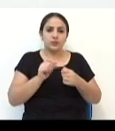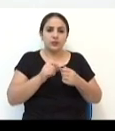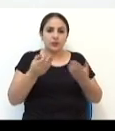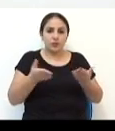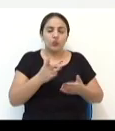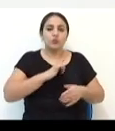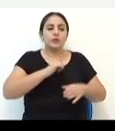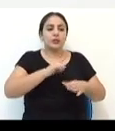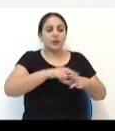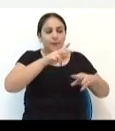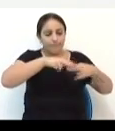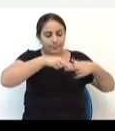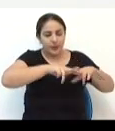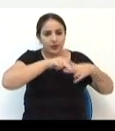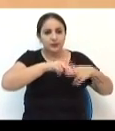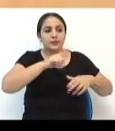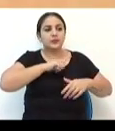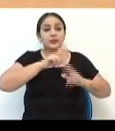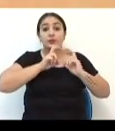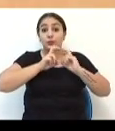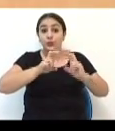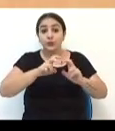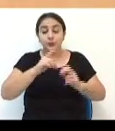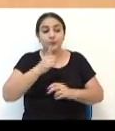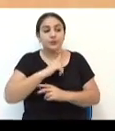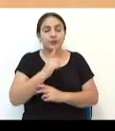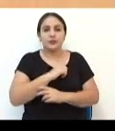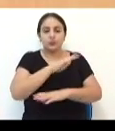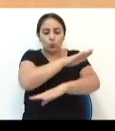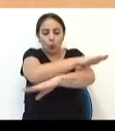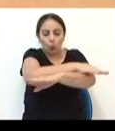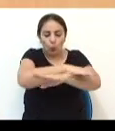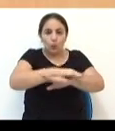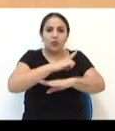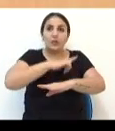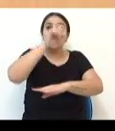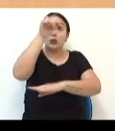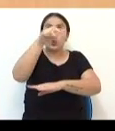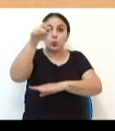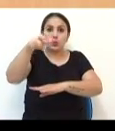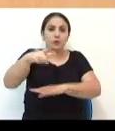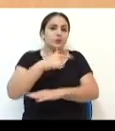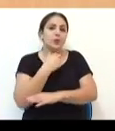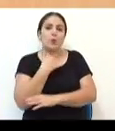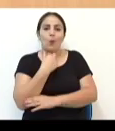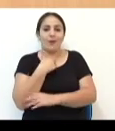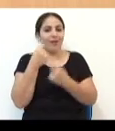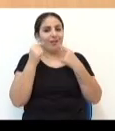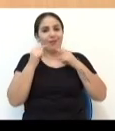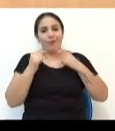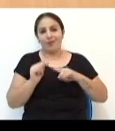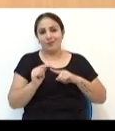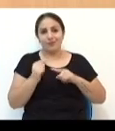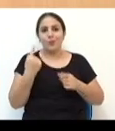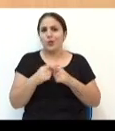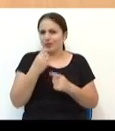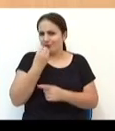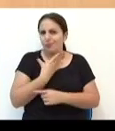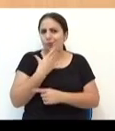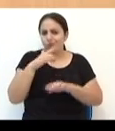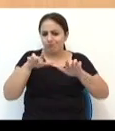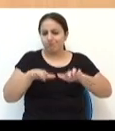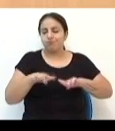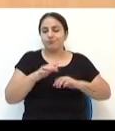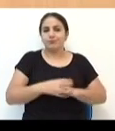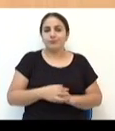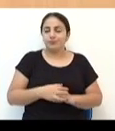onde a gente hoje tem praça, tem sede, tem ônibus, tem asfalto, tem iluminação, a gente não tem muito o que se queixar, porque está bom lá